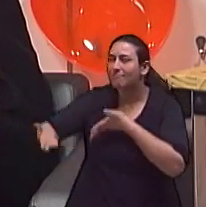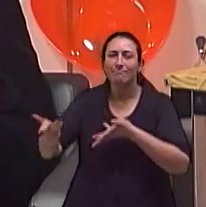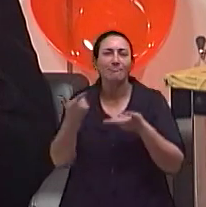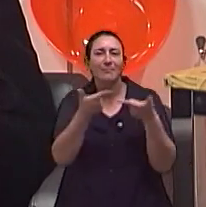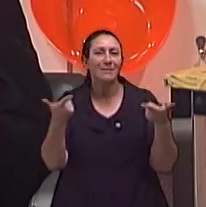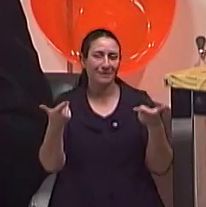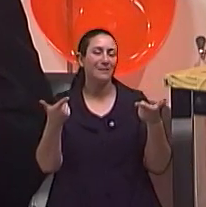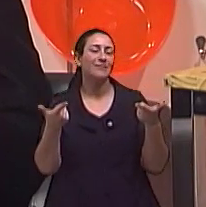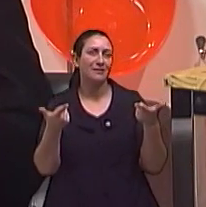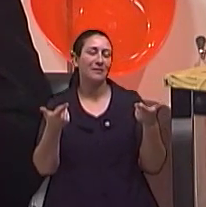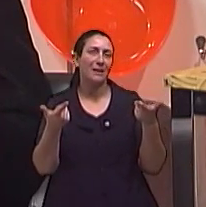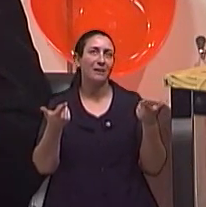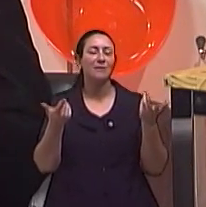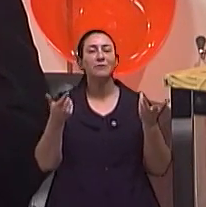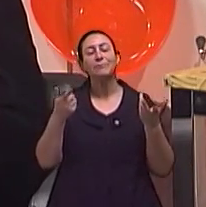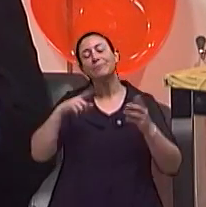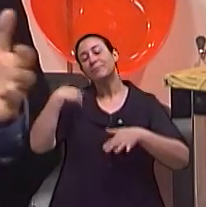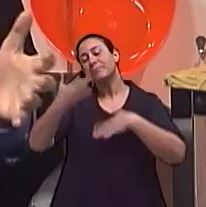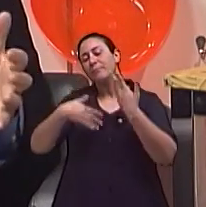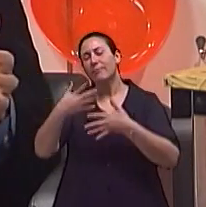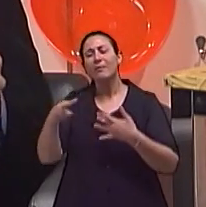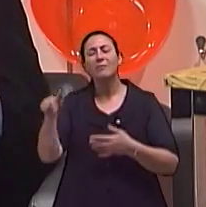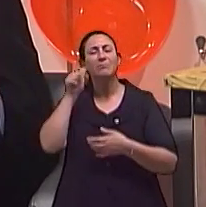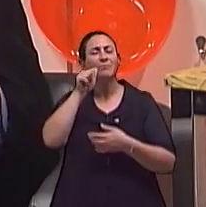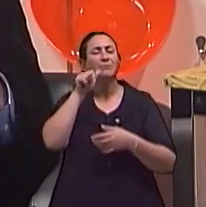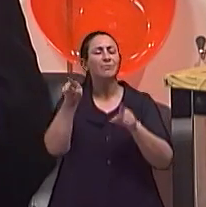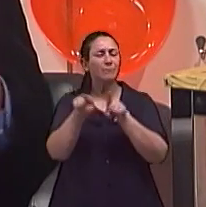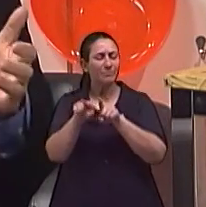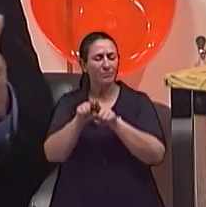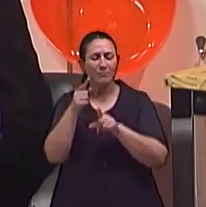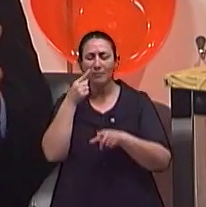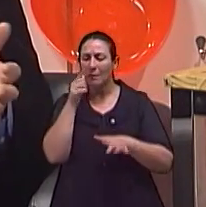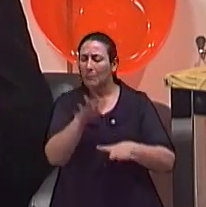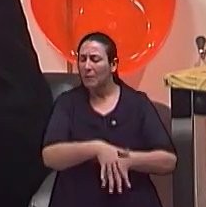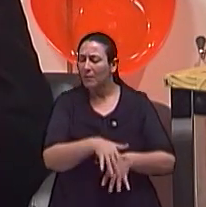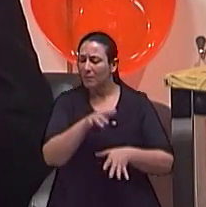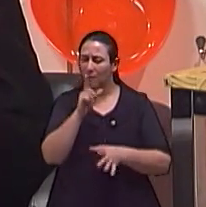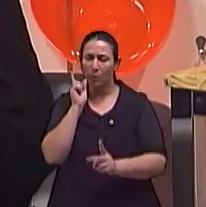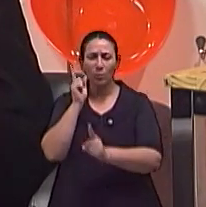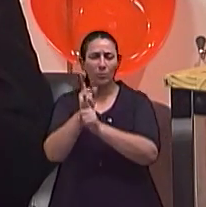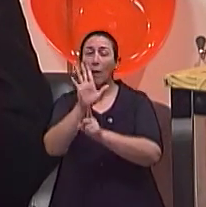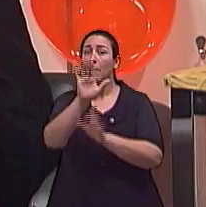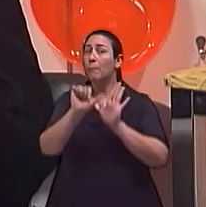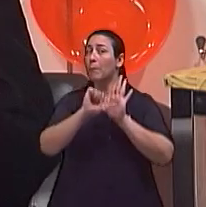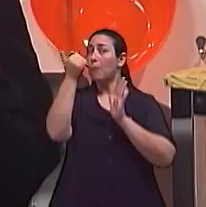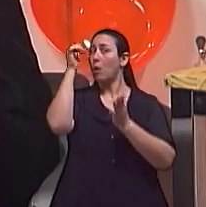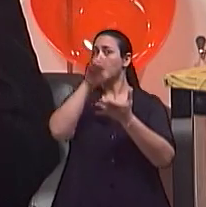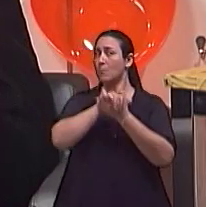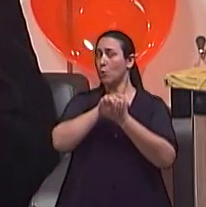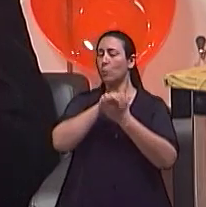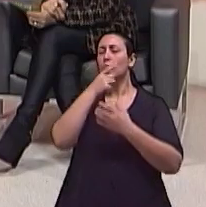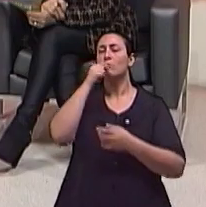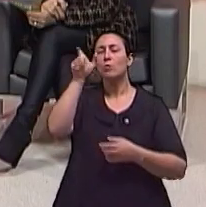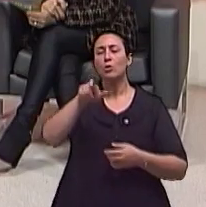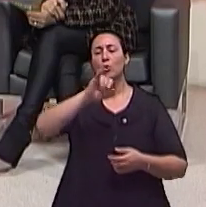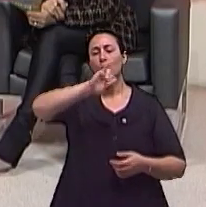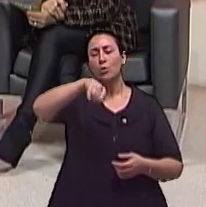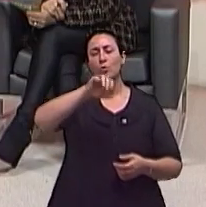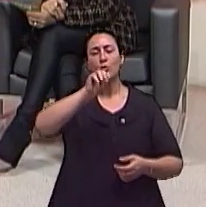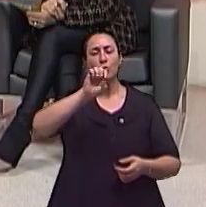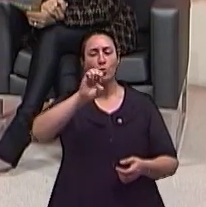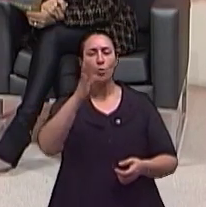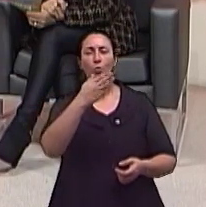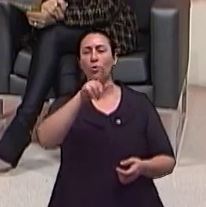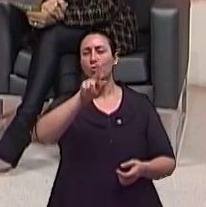quanto se imaginava. Quando ela esteve com um esportista, foi o primeiro casamento dela foi com o Joe Di Maggio,